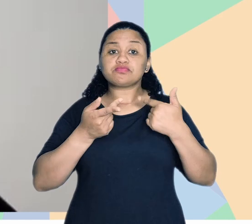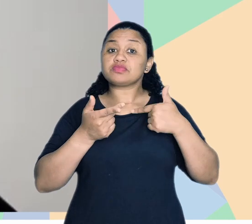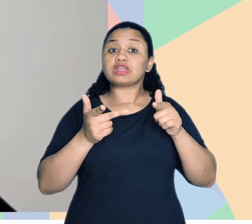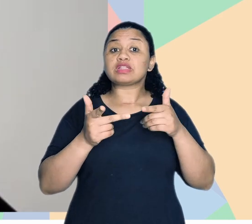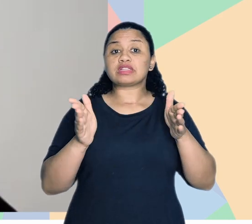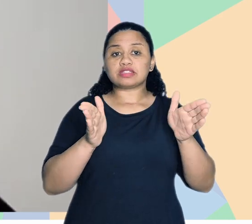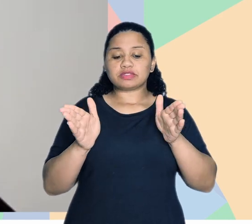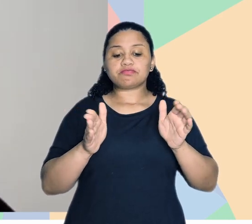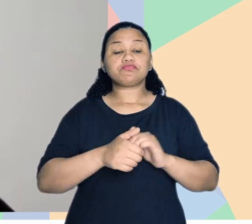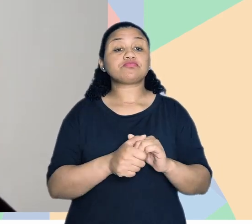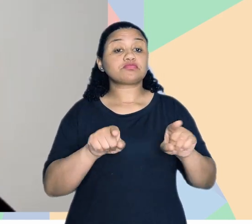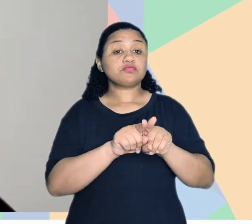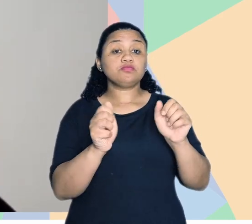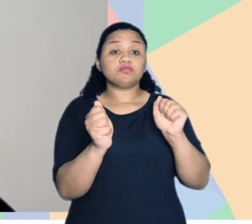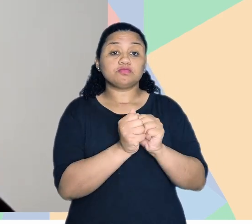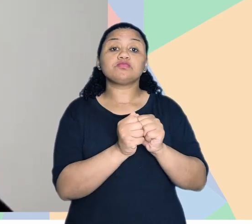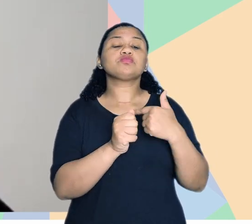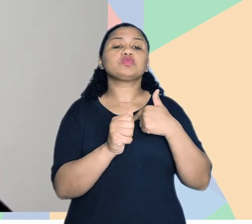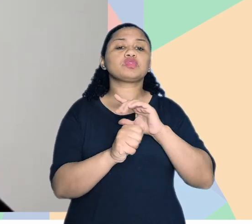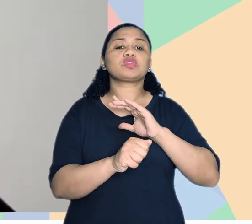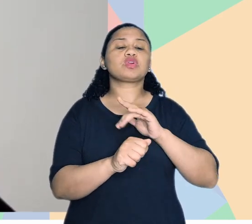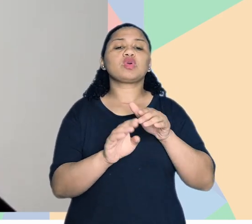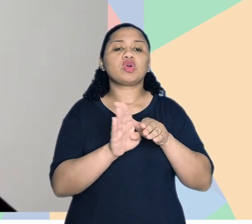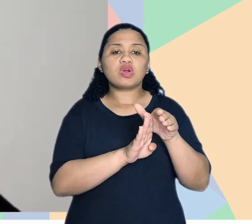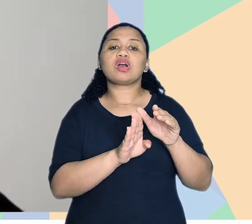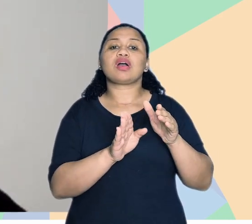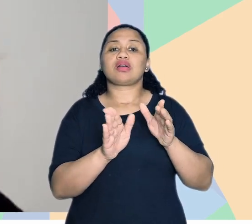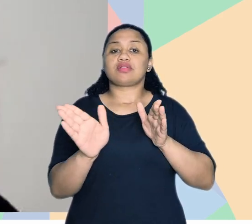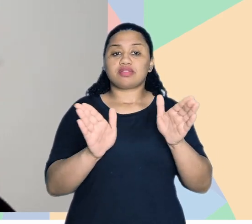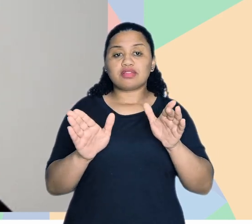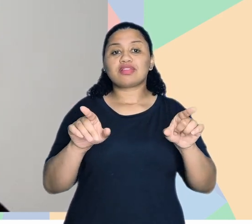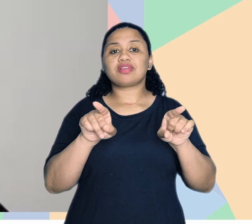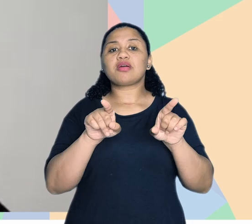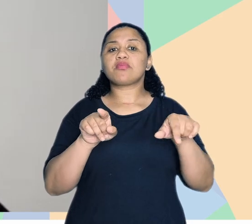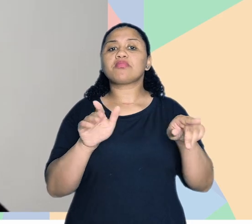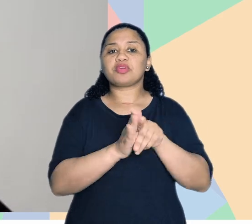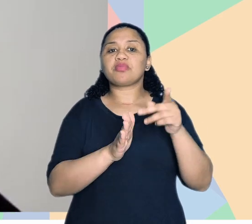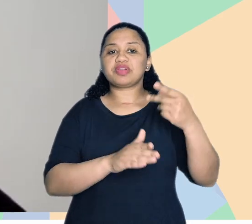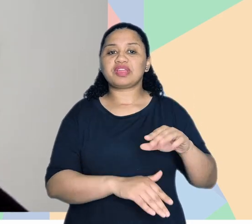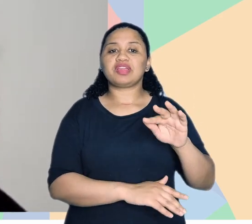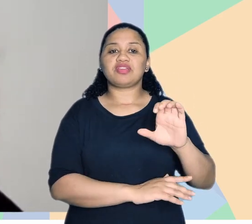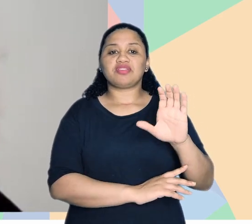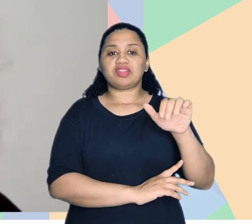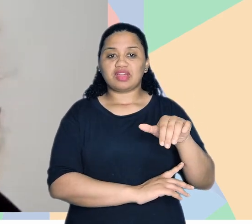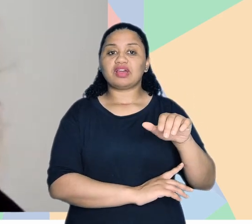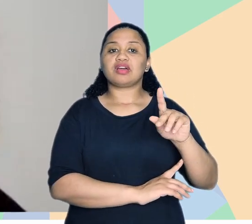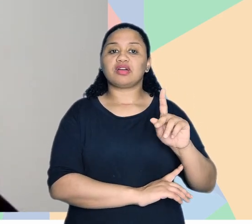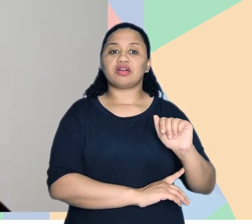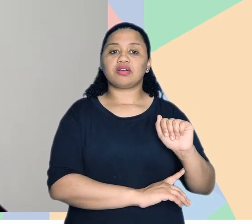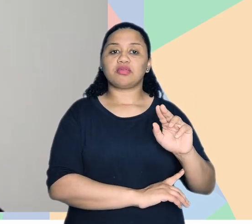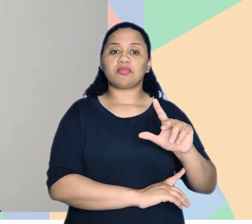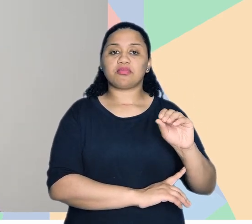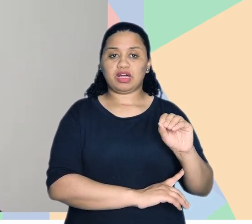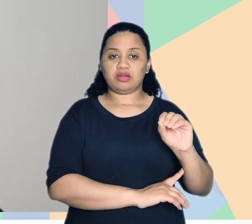Também está aqui com a gente o consultor de acessibilidade e inclusão da FECAM, o Paulo Sudowski. Sejam muito bem-vindos.